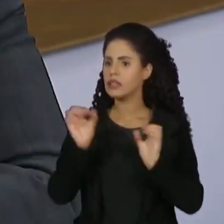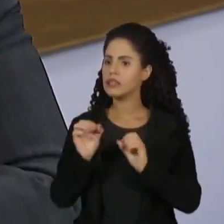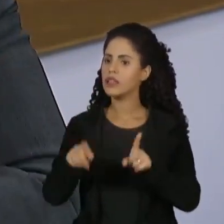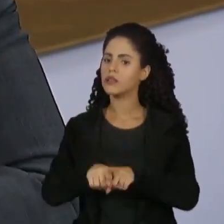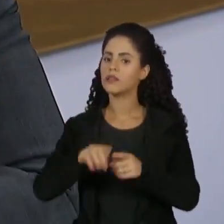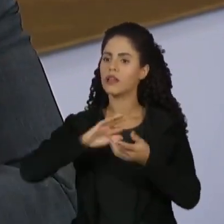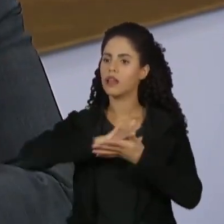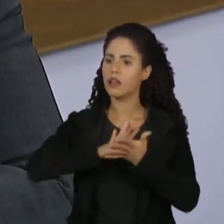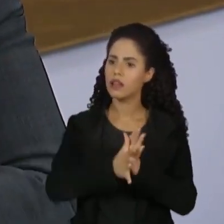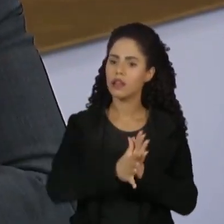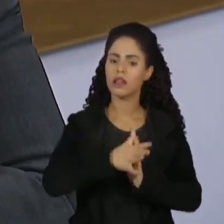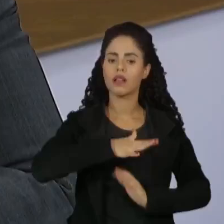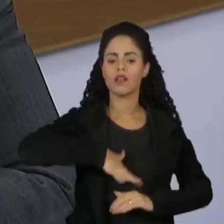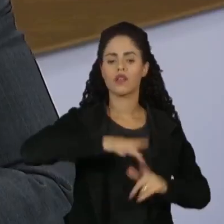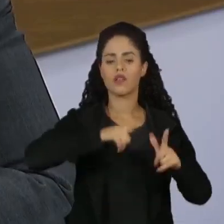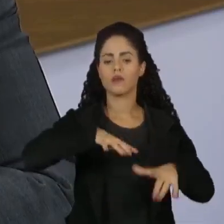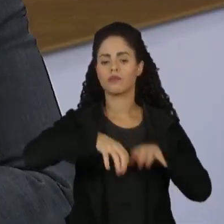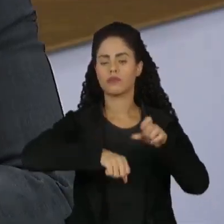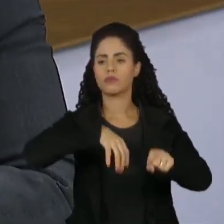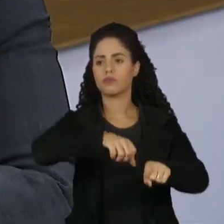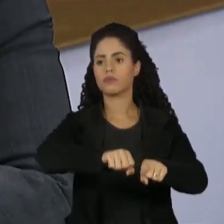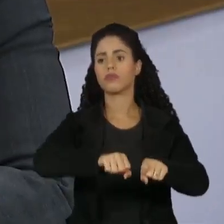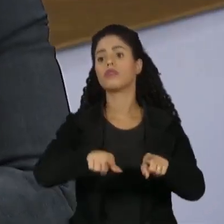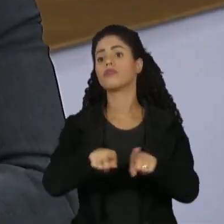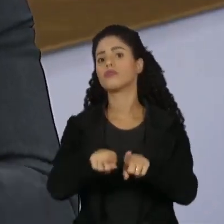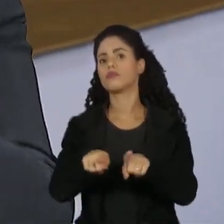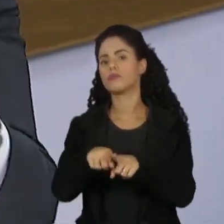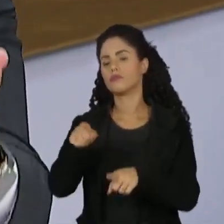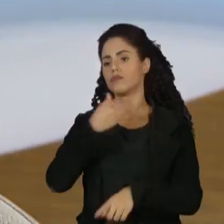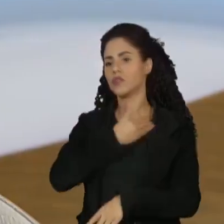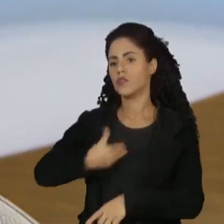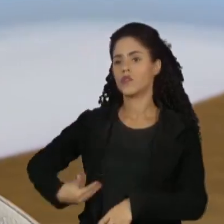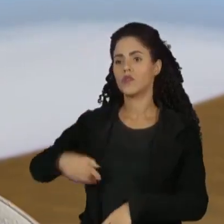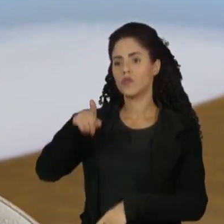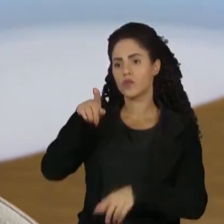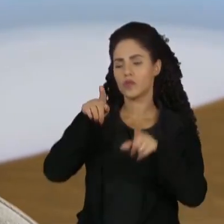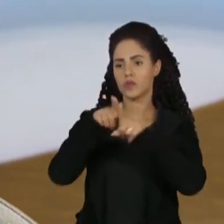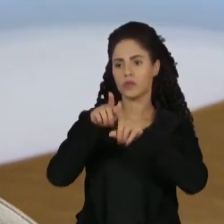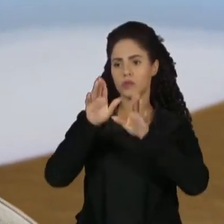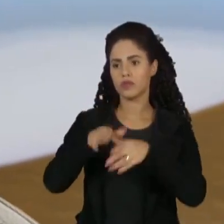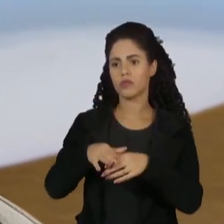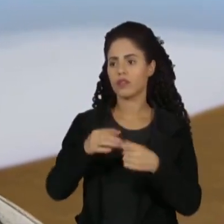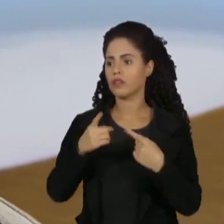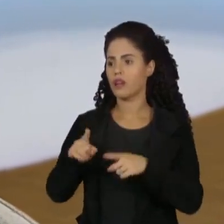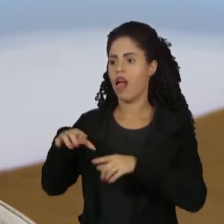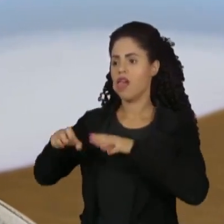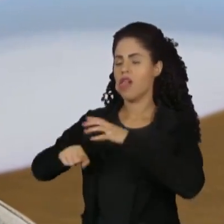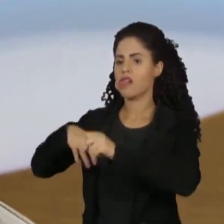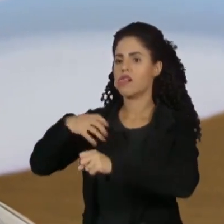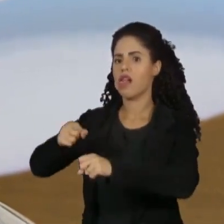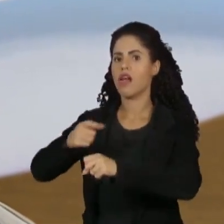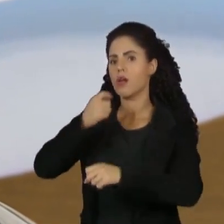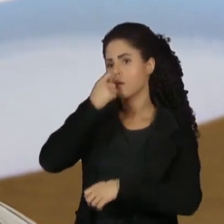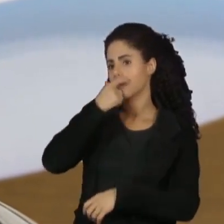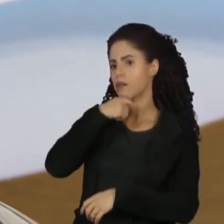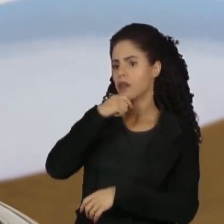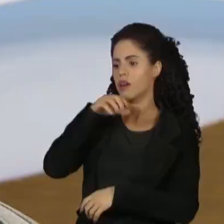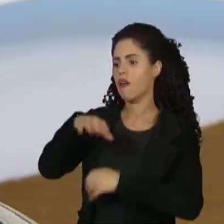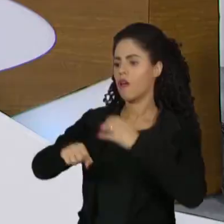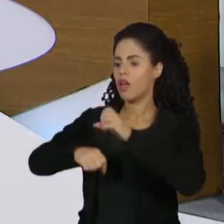na desocupação do Pinheirinho, lá em São José dos Campos, quando o senhor era governador. O senhor também já se referiu a ele como invasor de propriedade,